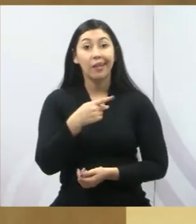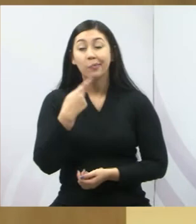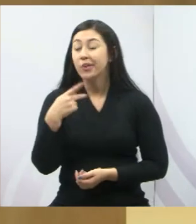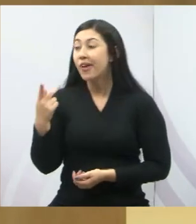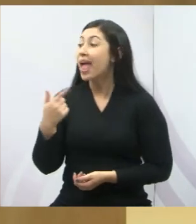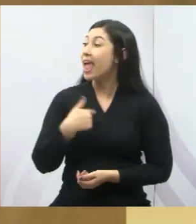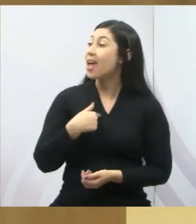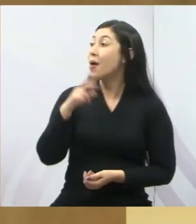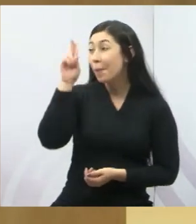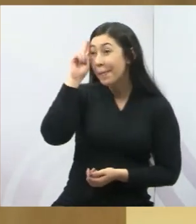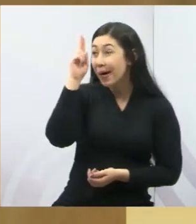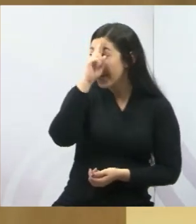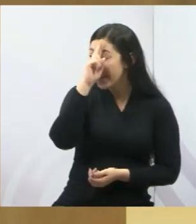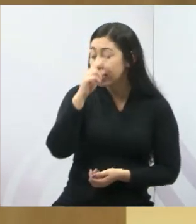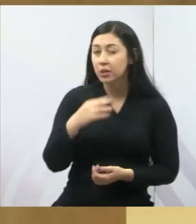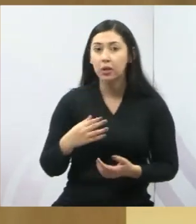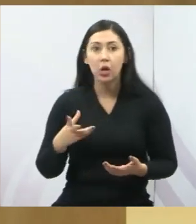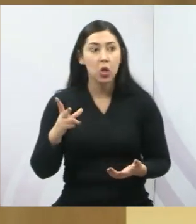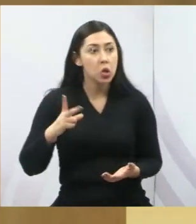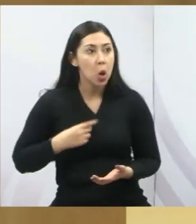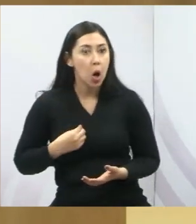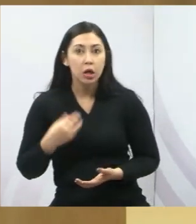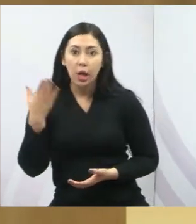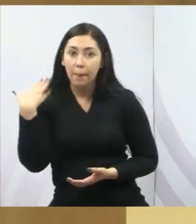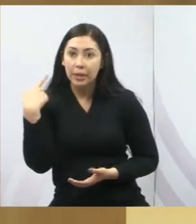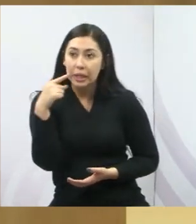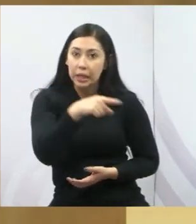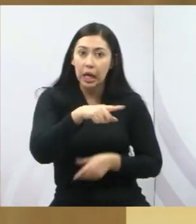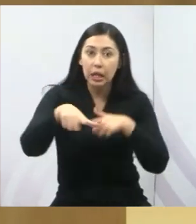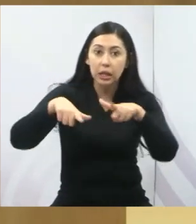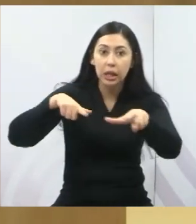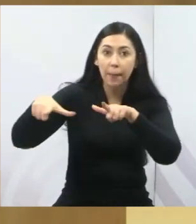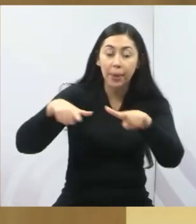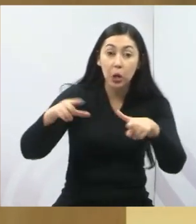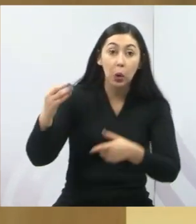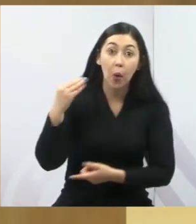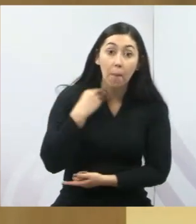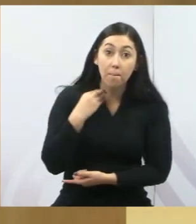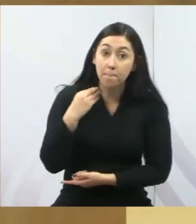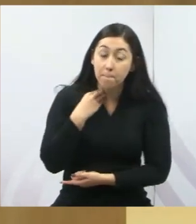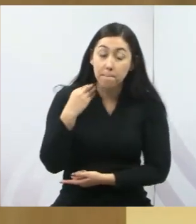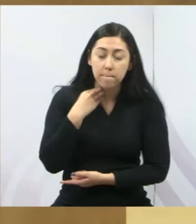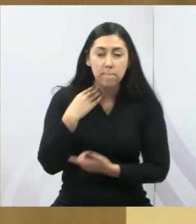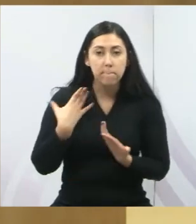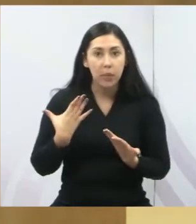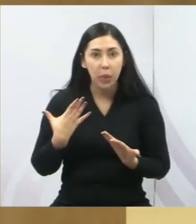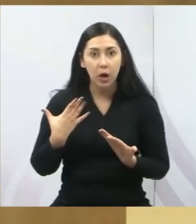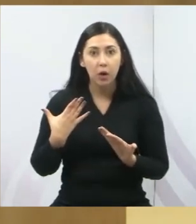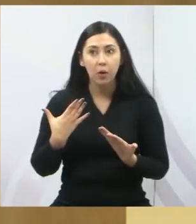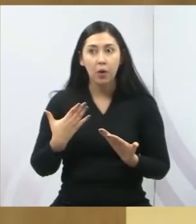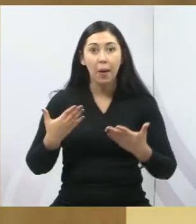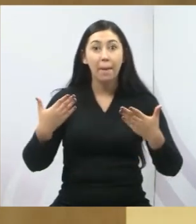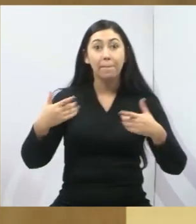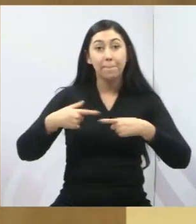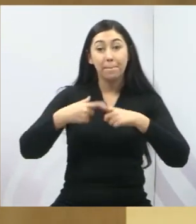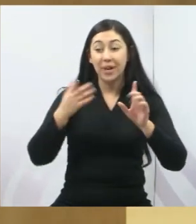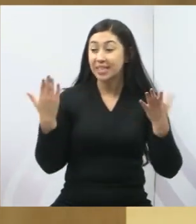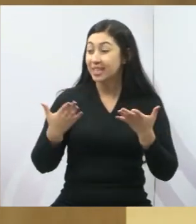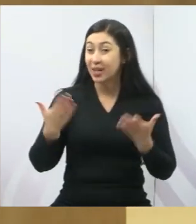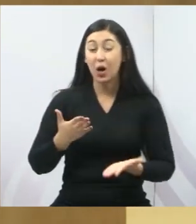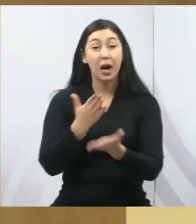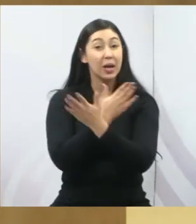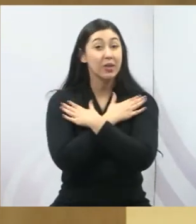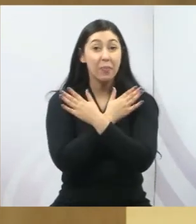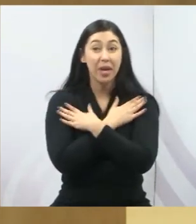Uber. Essa pessoa já foi gerente de banco, já trabalhou em cargos extremamente importantes e está excluída do mercado de trabalho